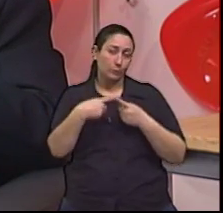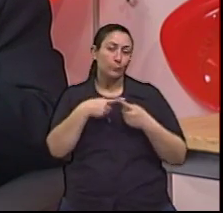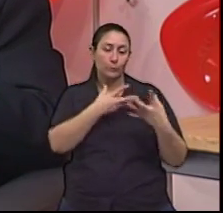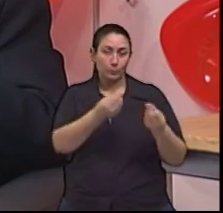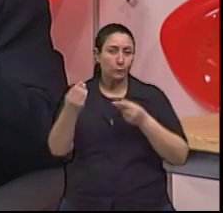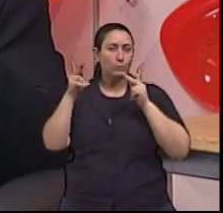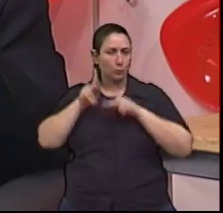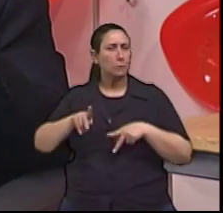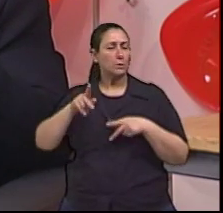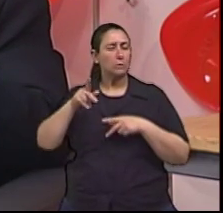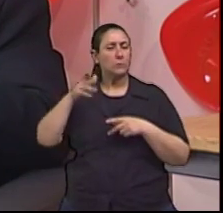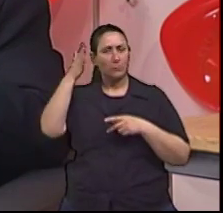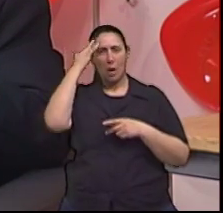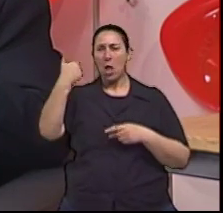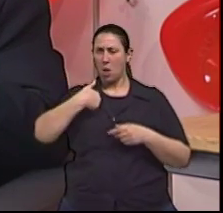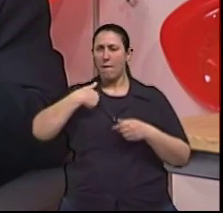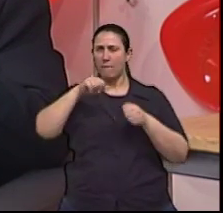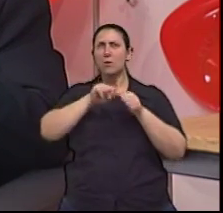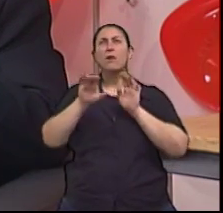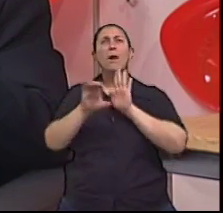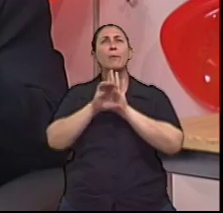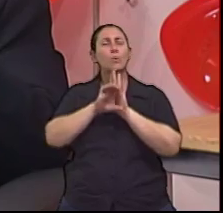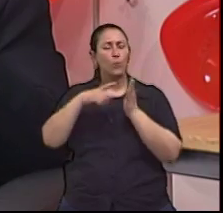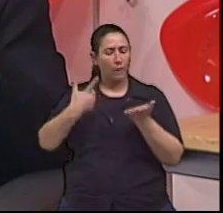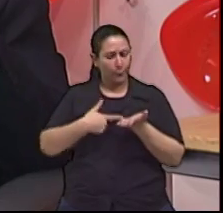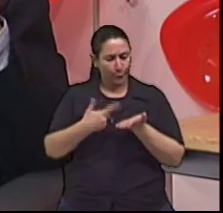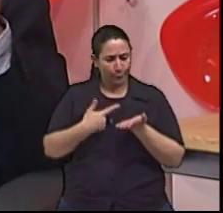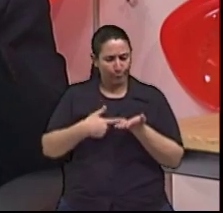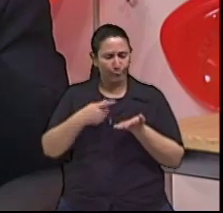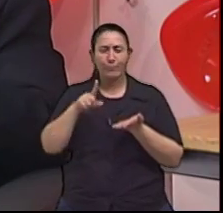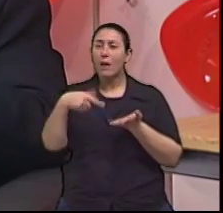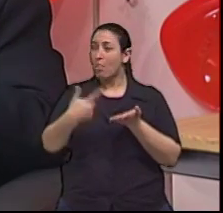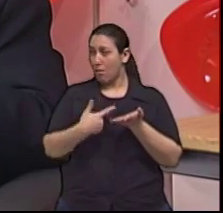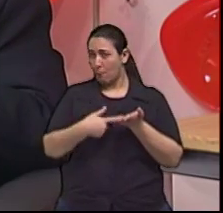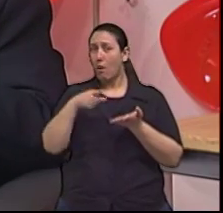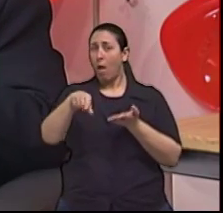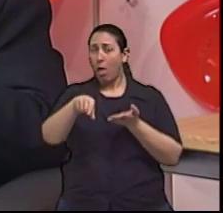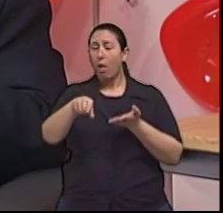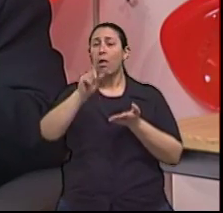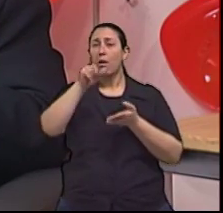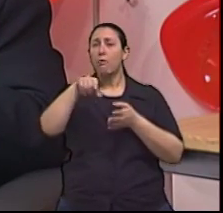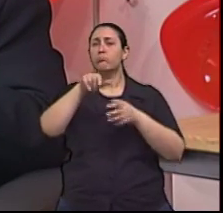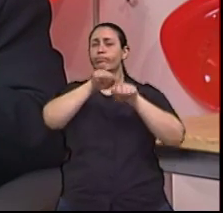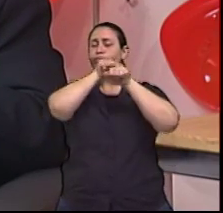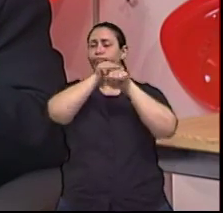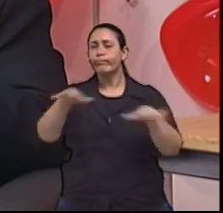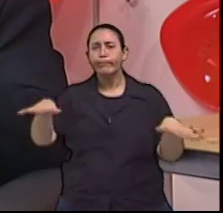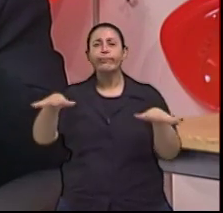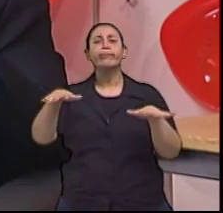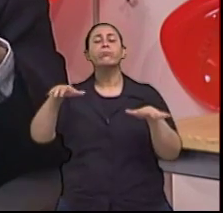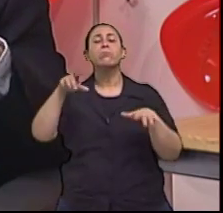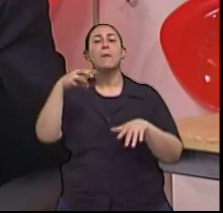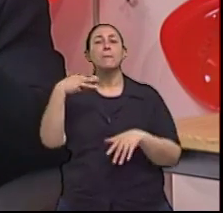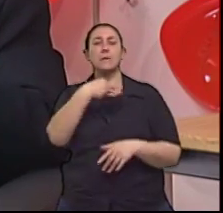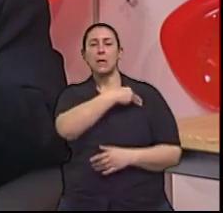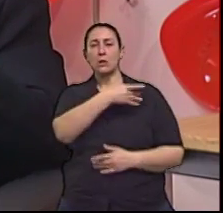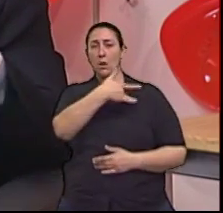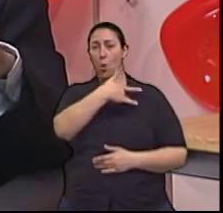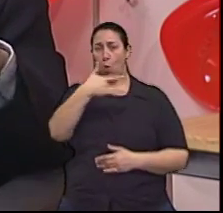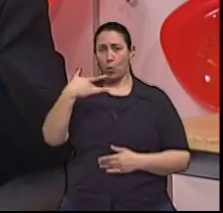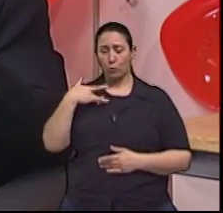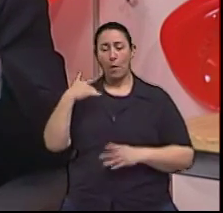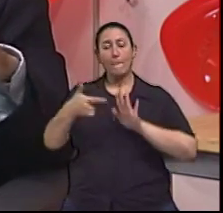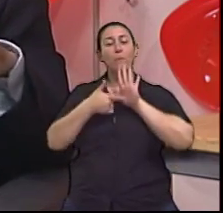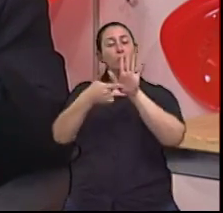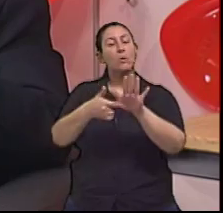pesquisa sobre isso, eu escrevi um capítulo de livro para um livro que é referência para o Ministério da Saúde a nível de